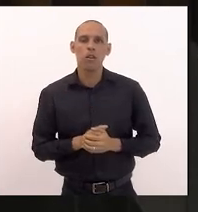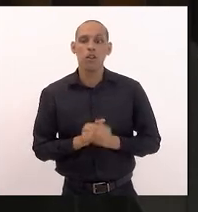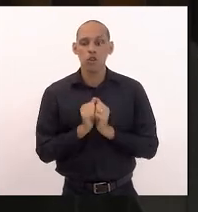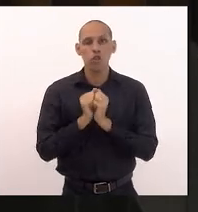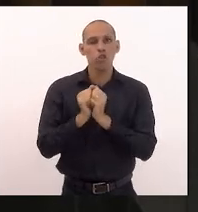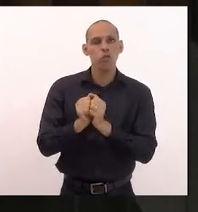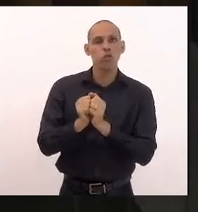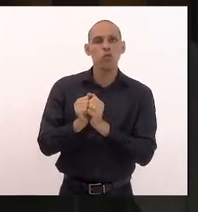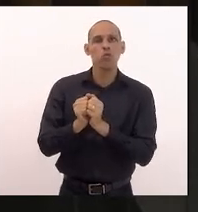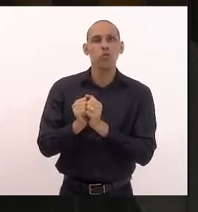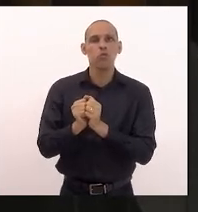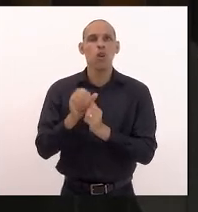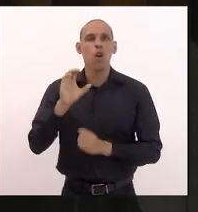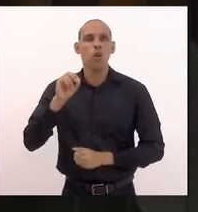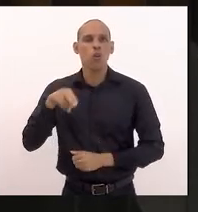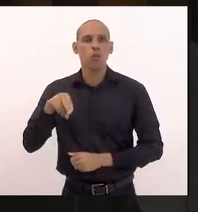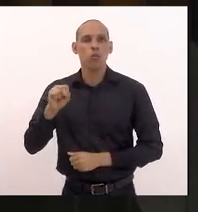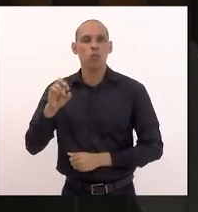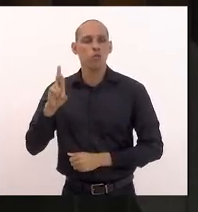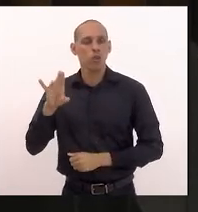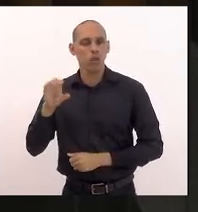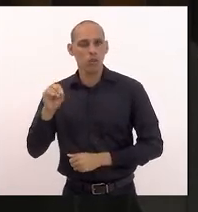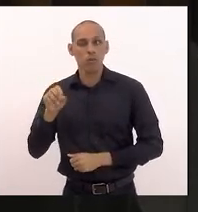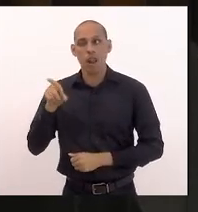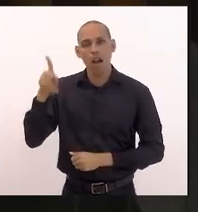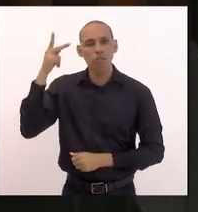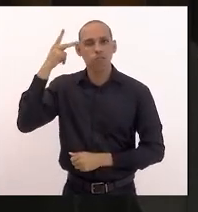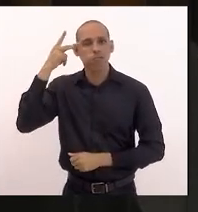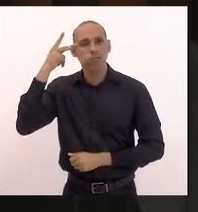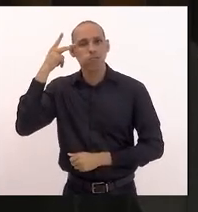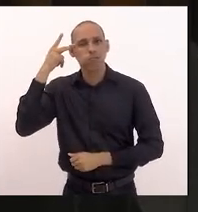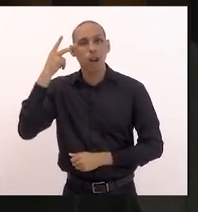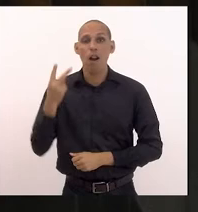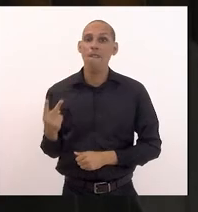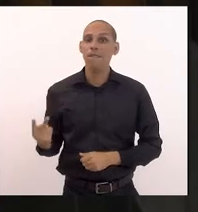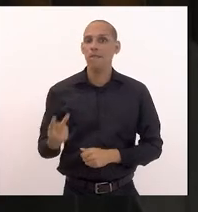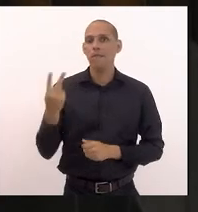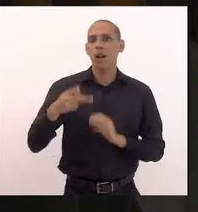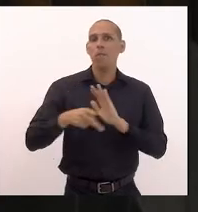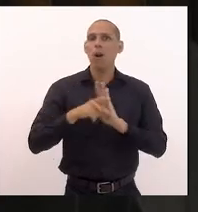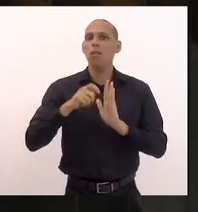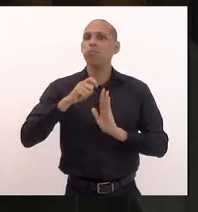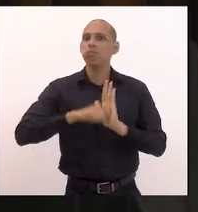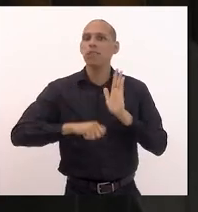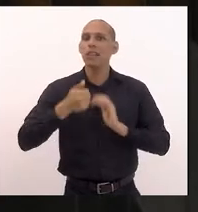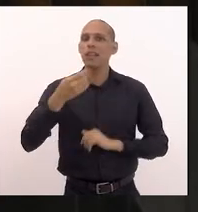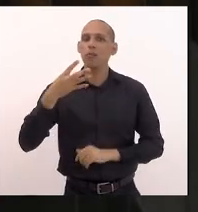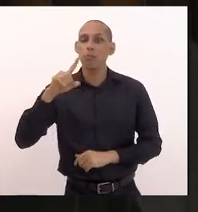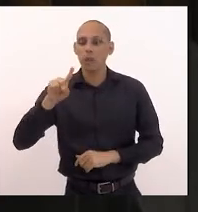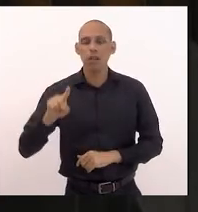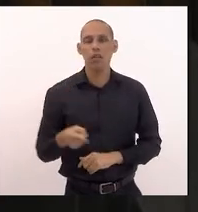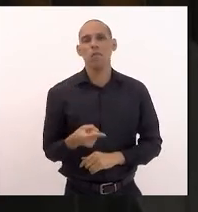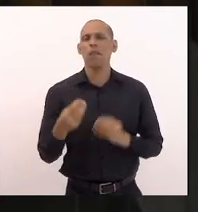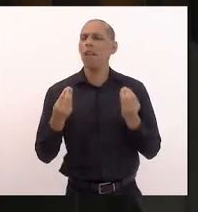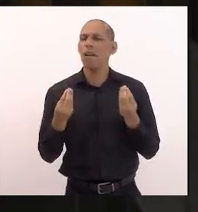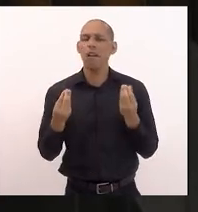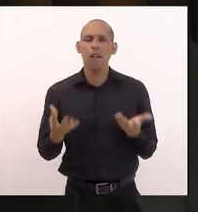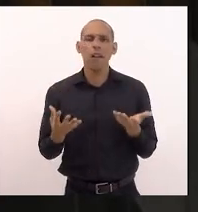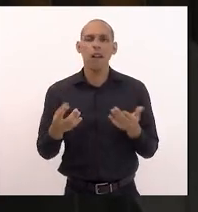consórcio municipal em São Paulo cujo valor do contrato do contrato 14 milhões para